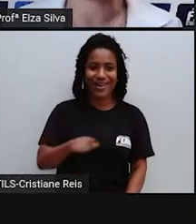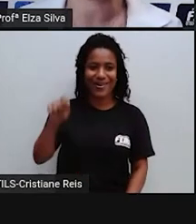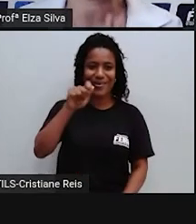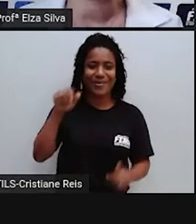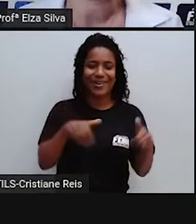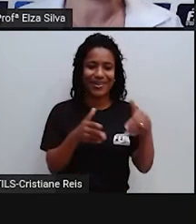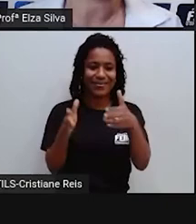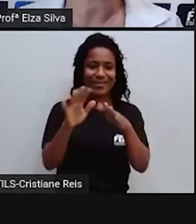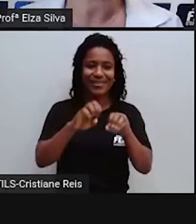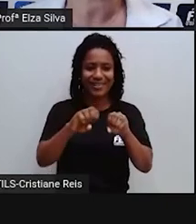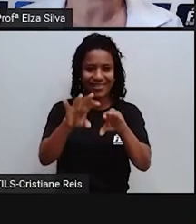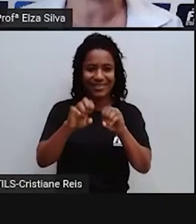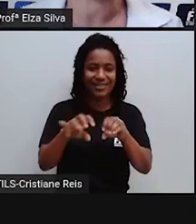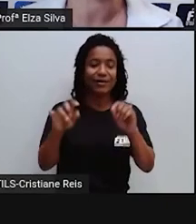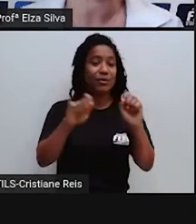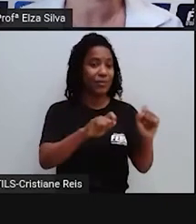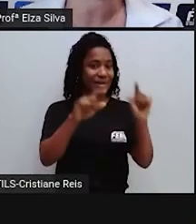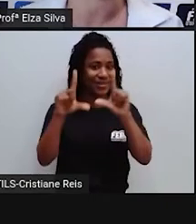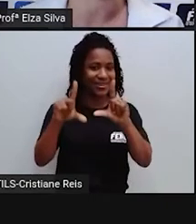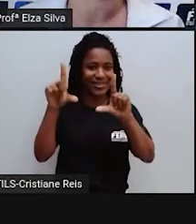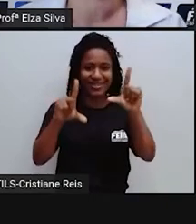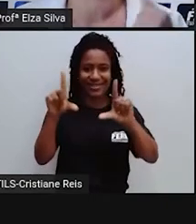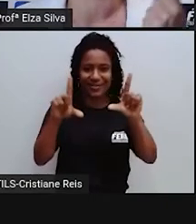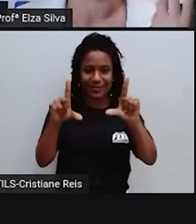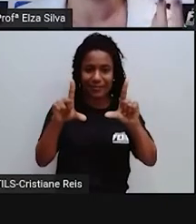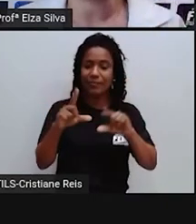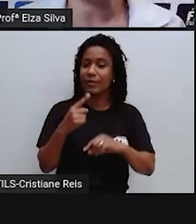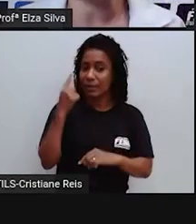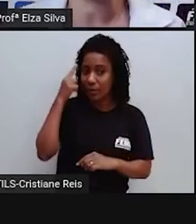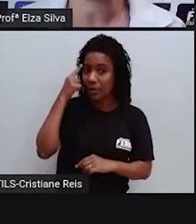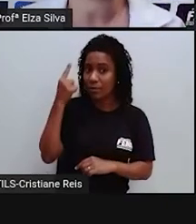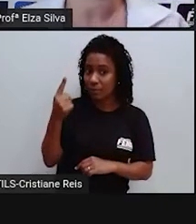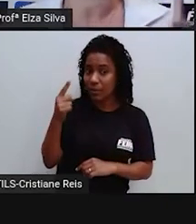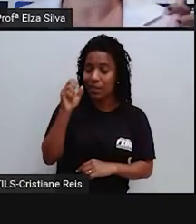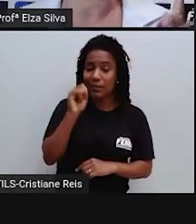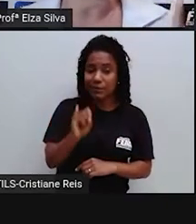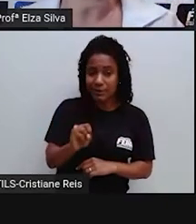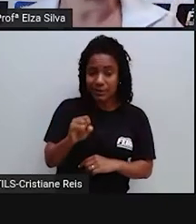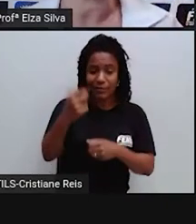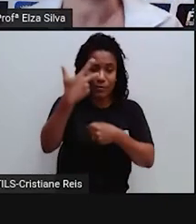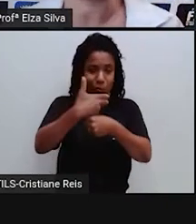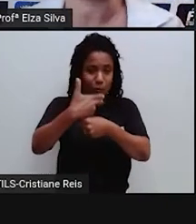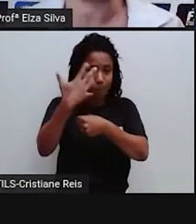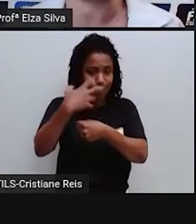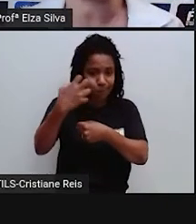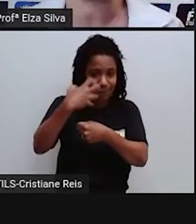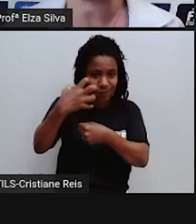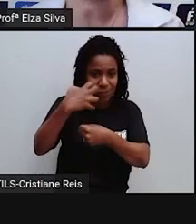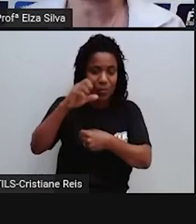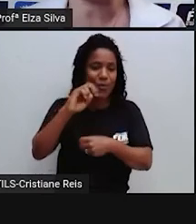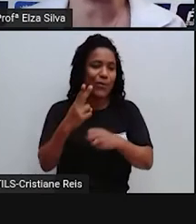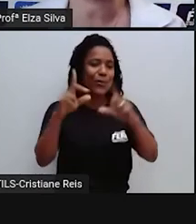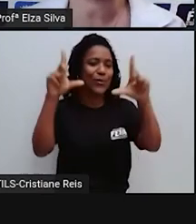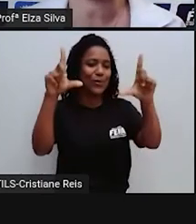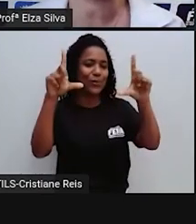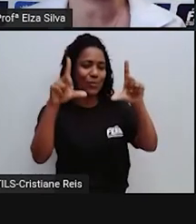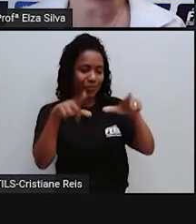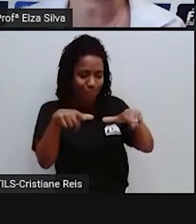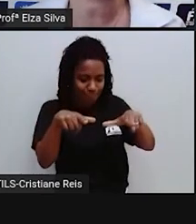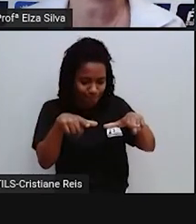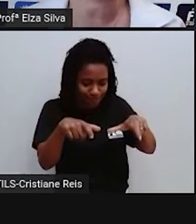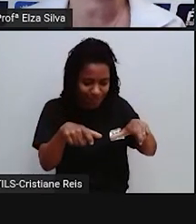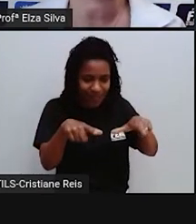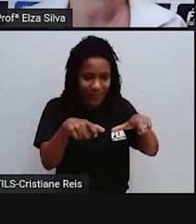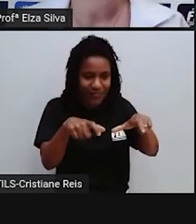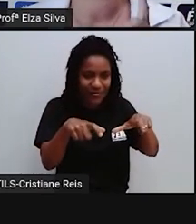Lembrando Caso você opte Por fazer Uma filmagem Ou tirar uma foto Do seu texto Um texto ilustrado